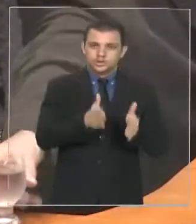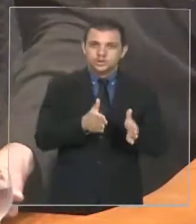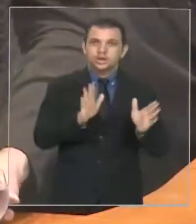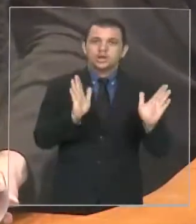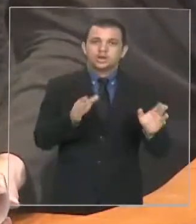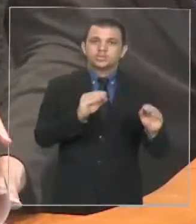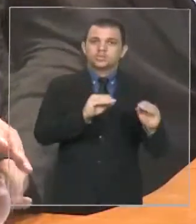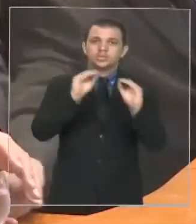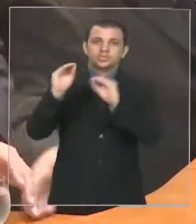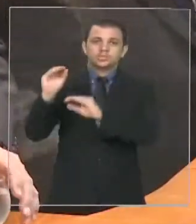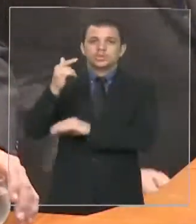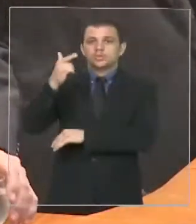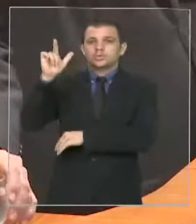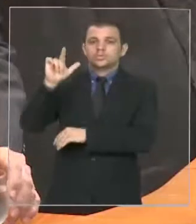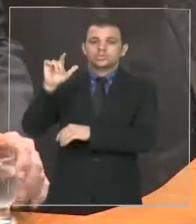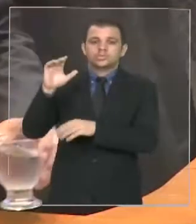federal,